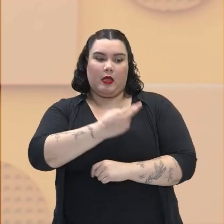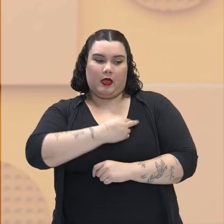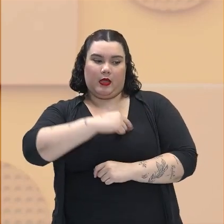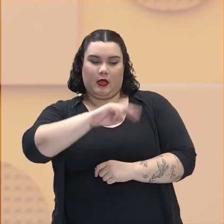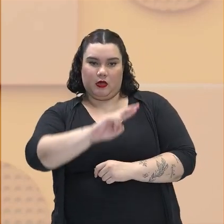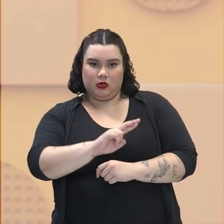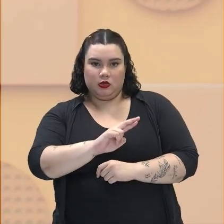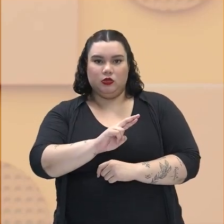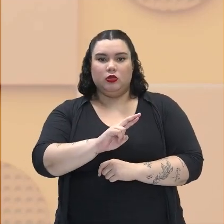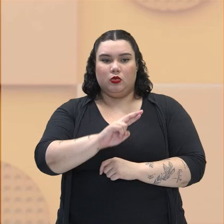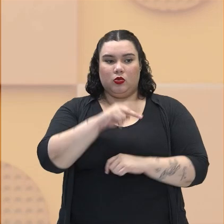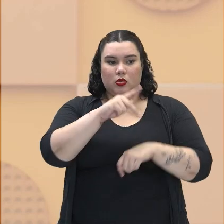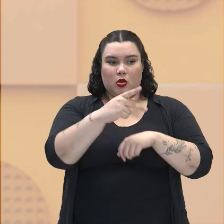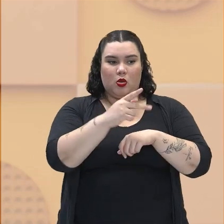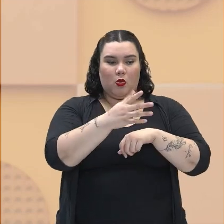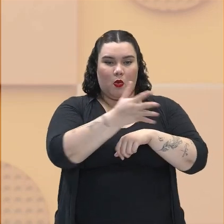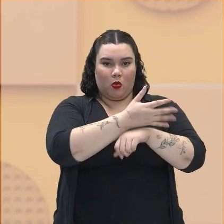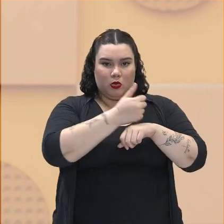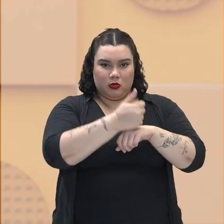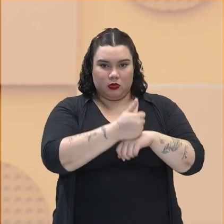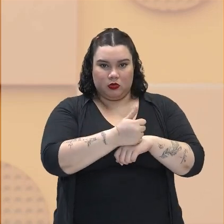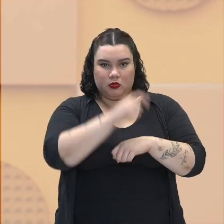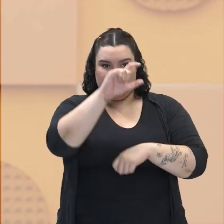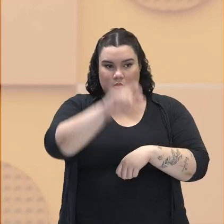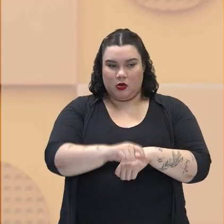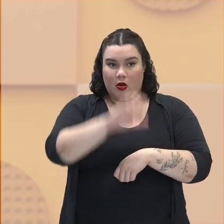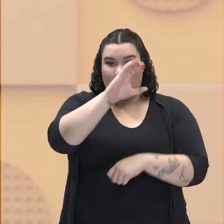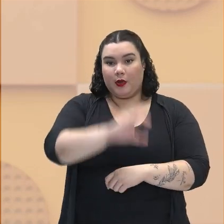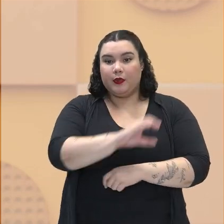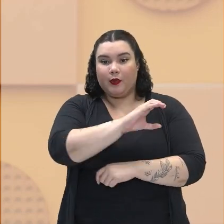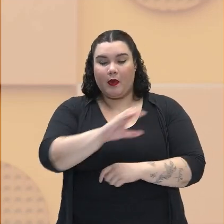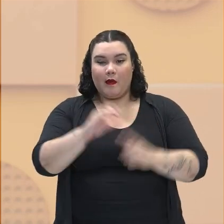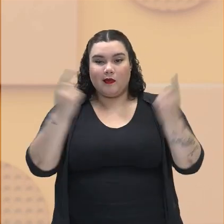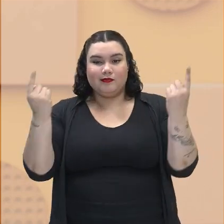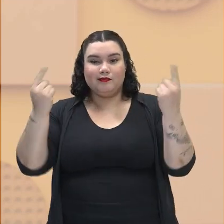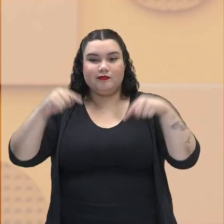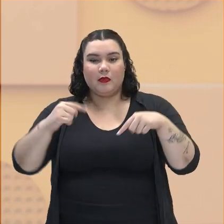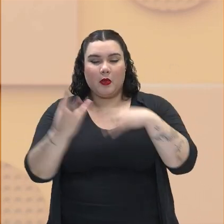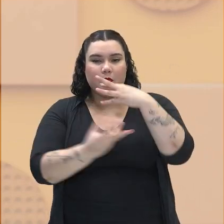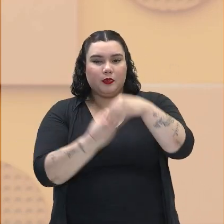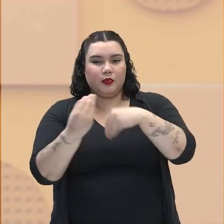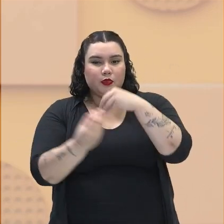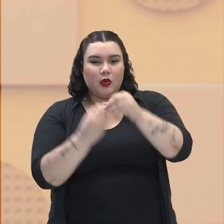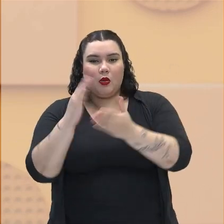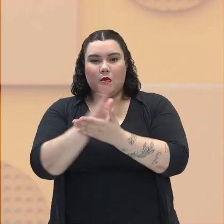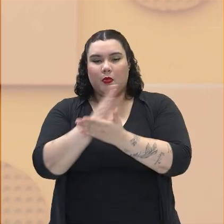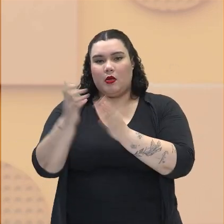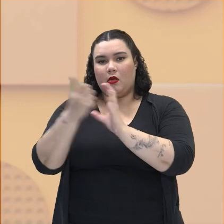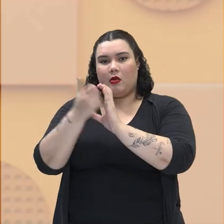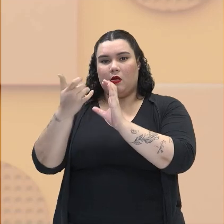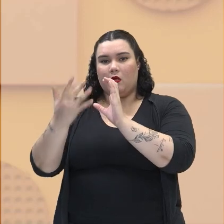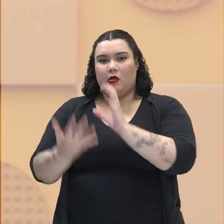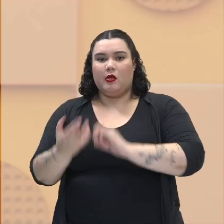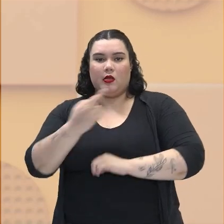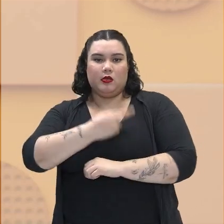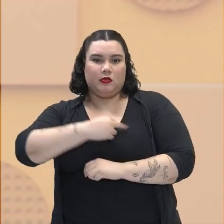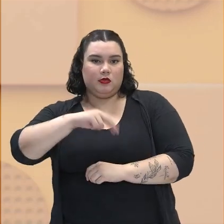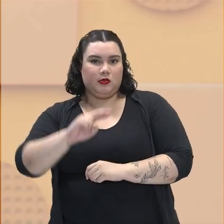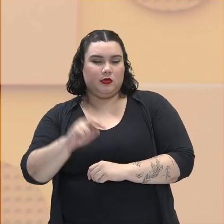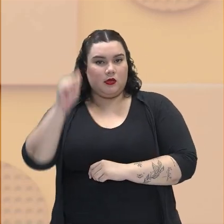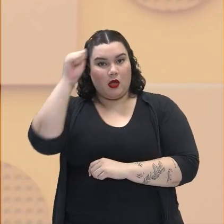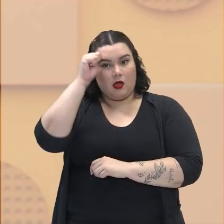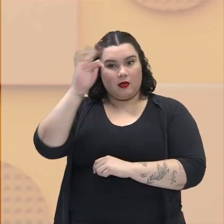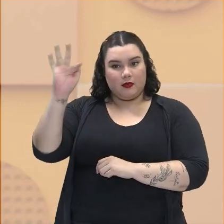do colonizador, que era justamente o catolicismo, com a mistura de alguns elementos das religiões de